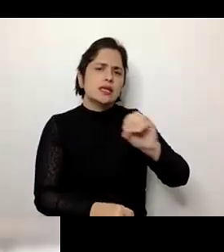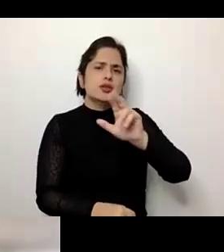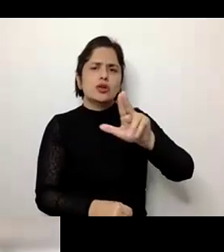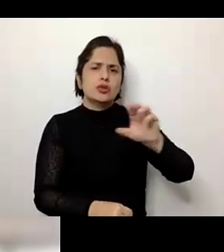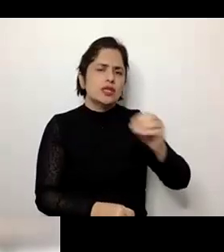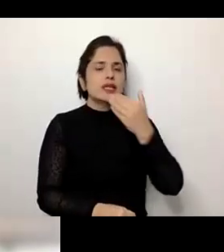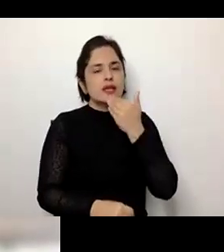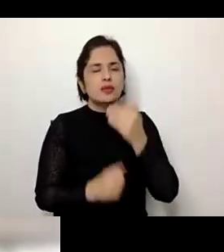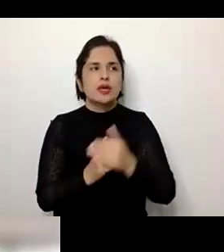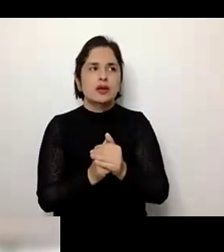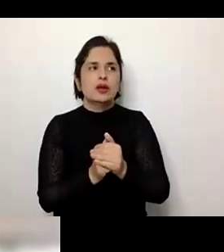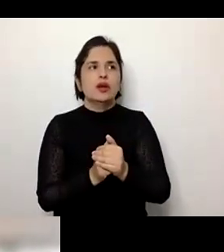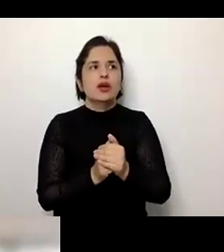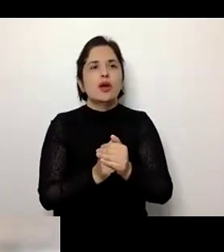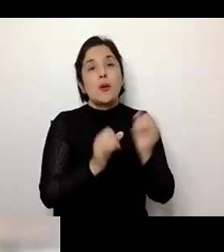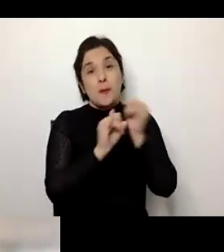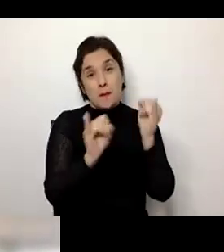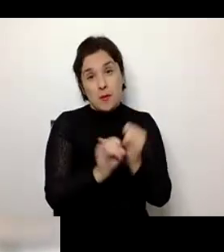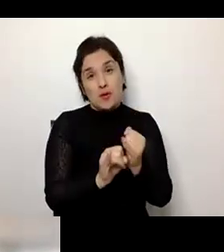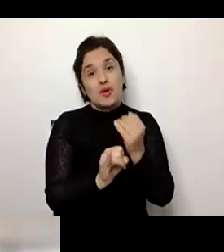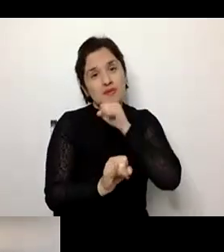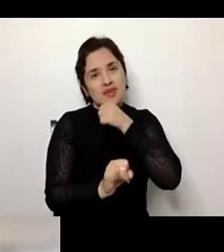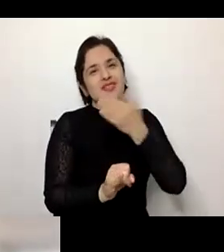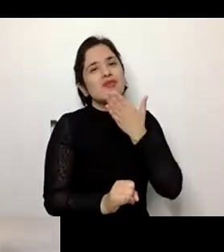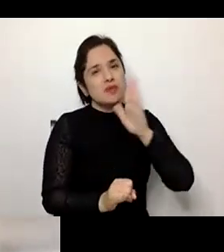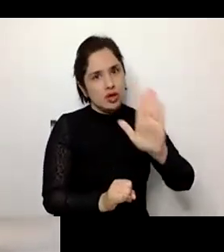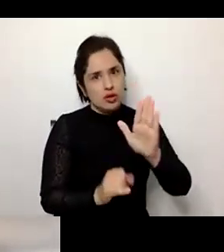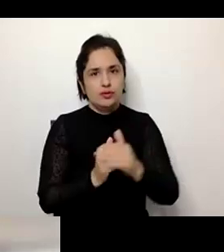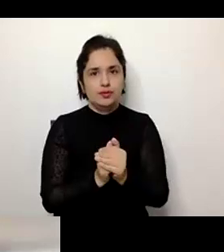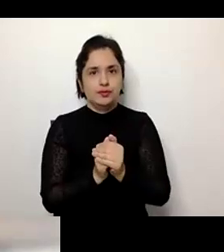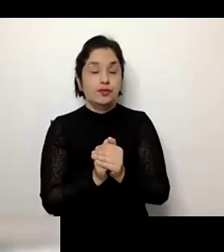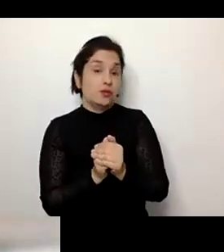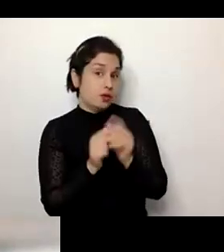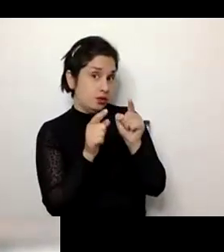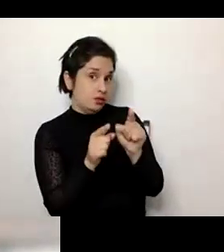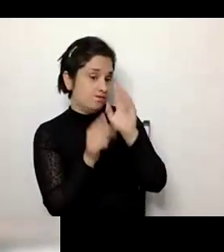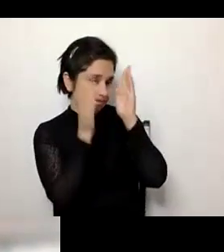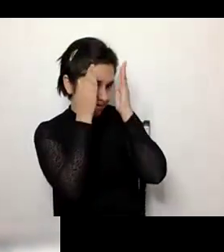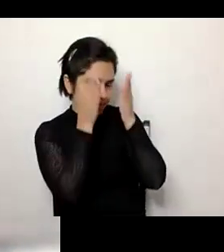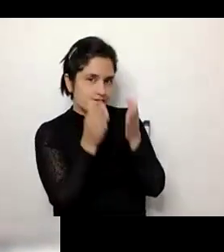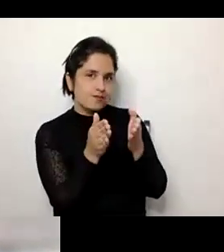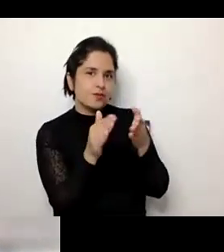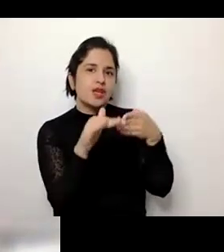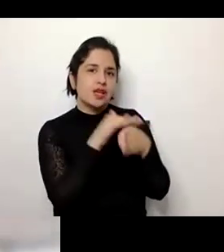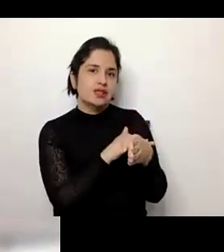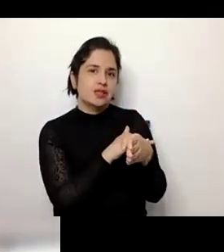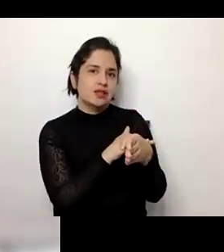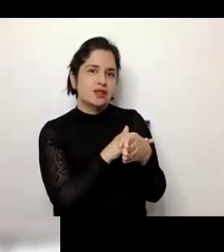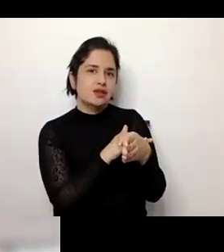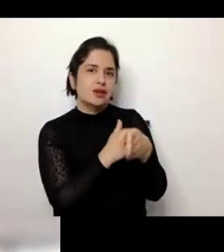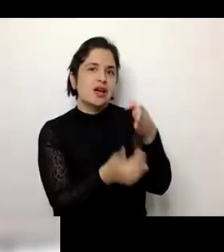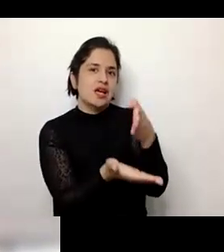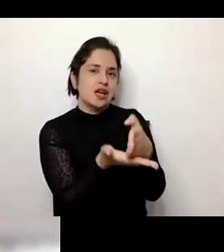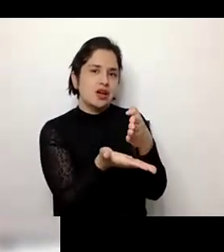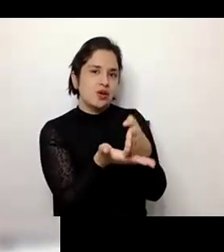uma melhor forma de envejecer. Então chama a atenção justamente aí que estamos falando de um tipo de escola que